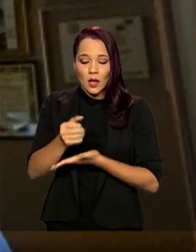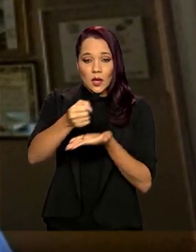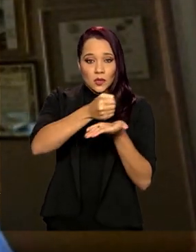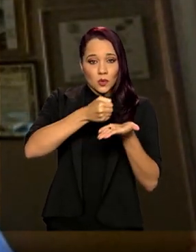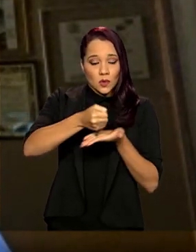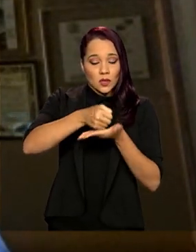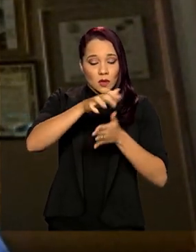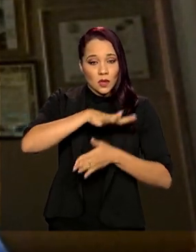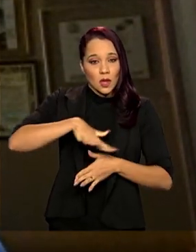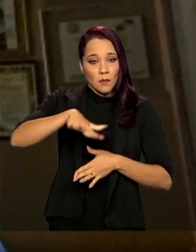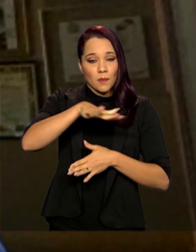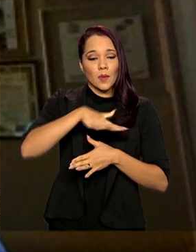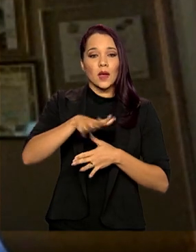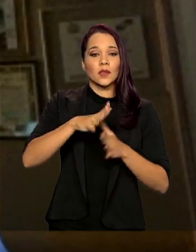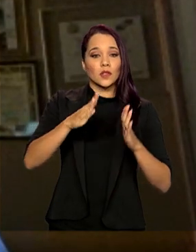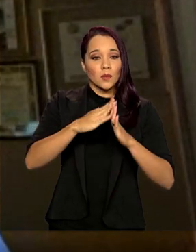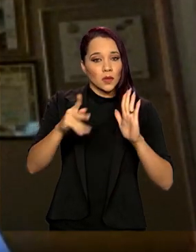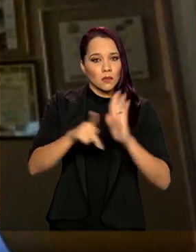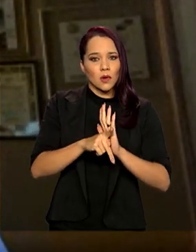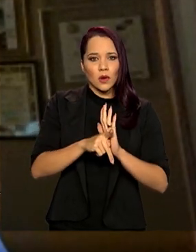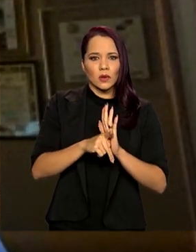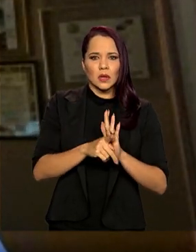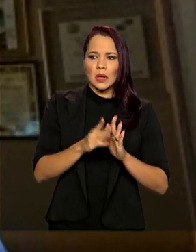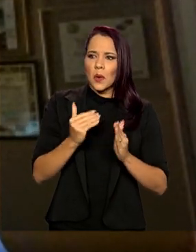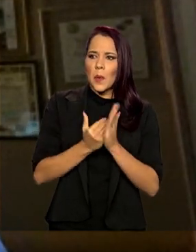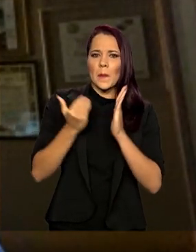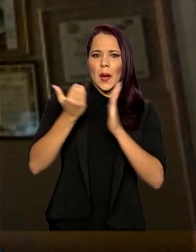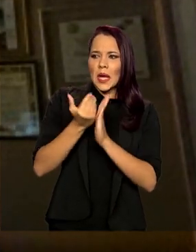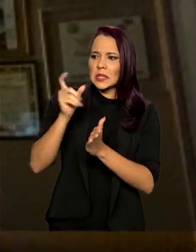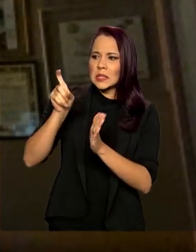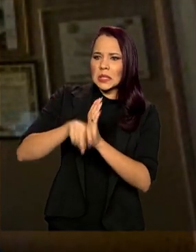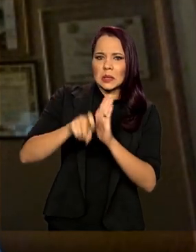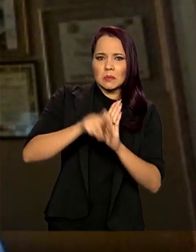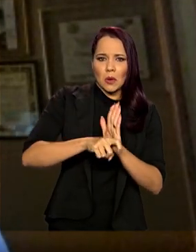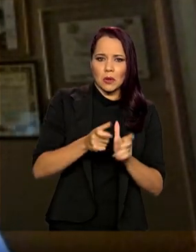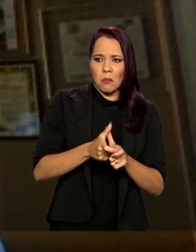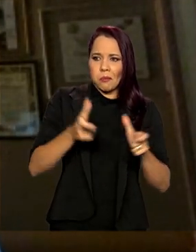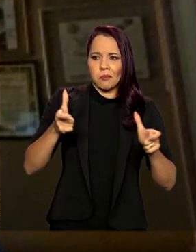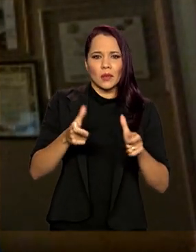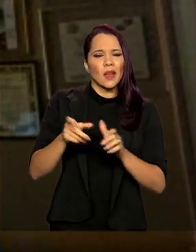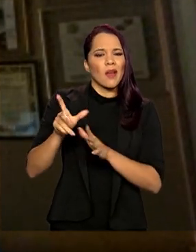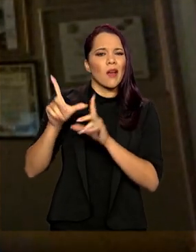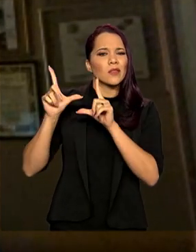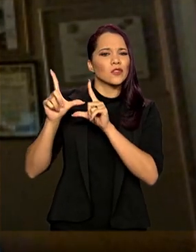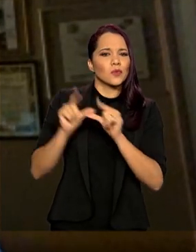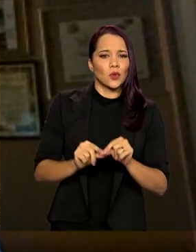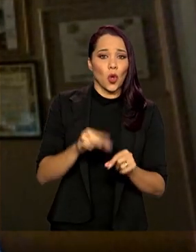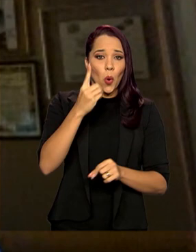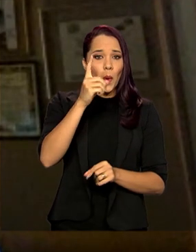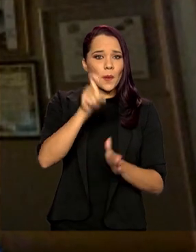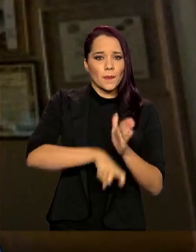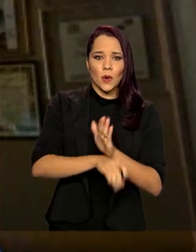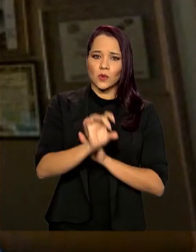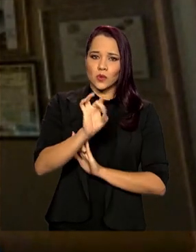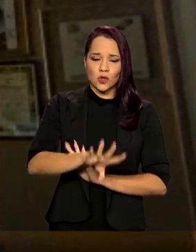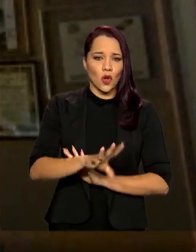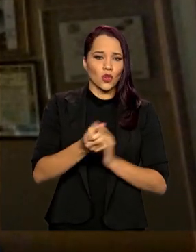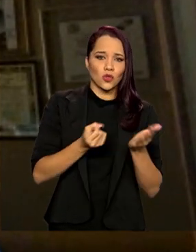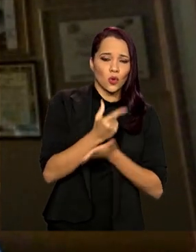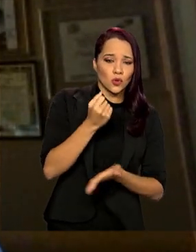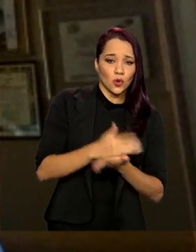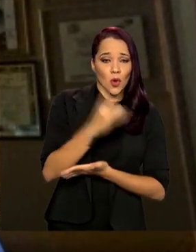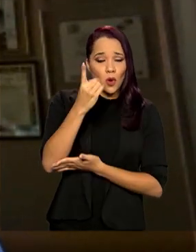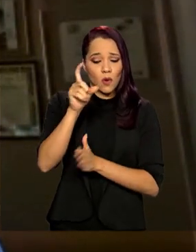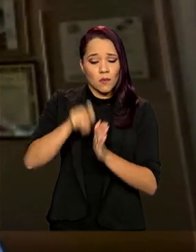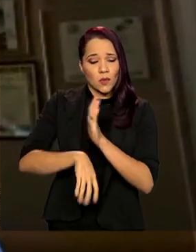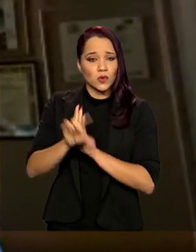patrimônio, eliminando todo esse excesso de tributo, fica um imposto só no consumo, um imposto só na renda. E